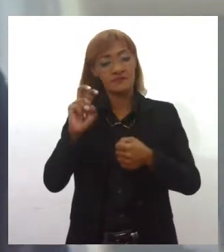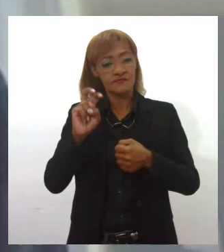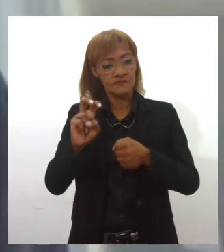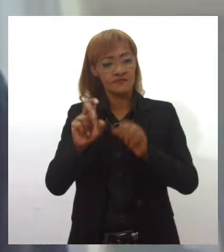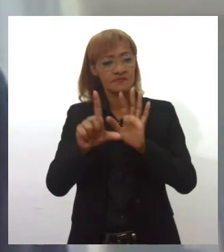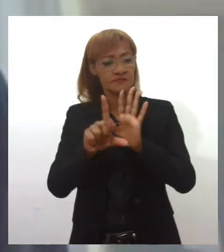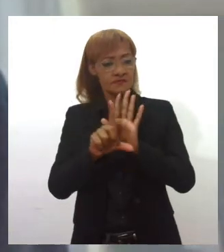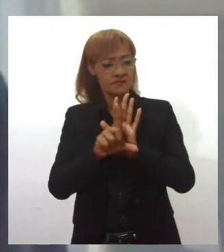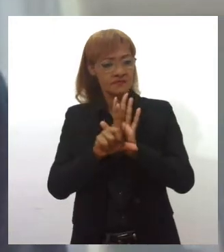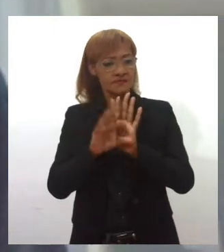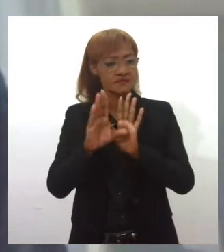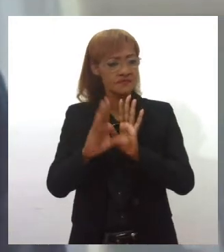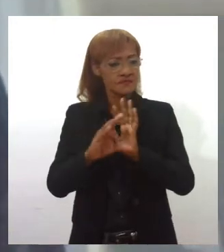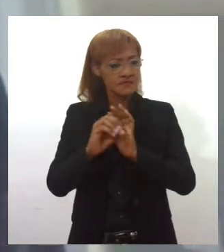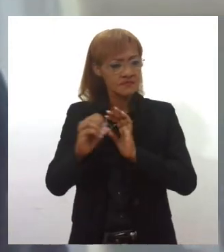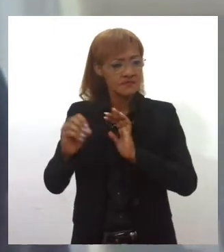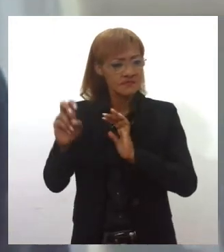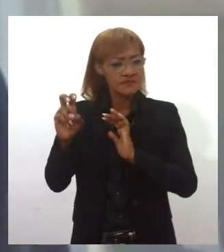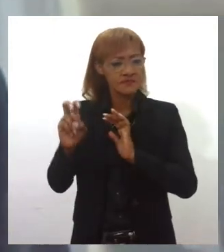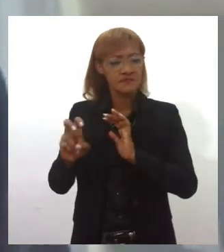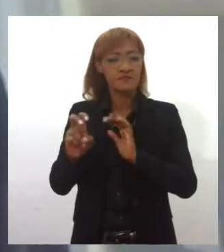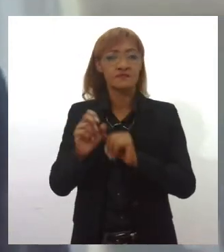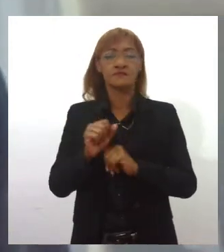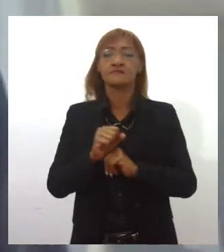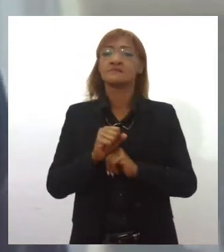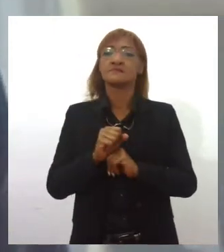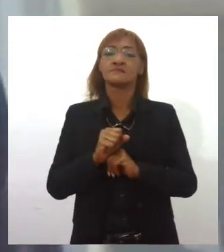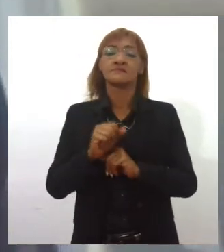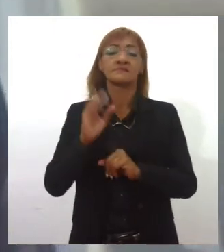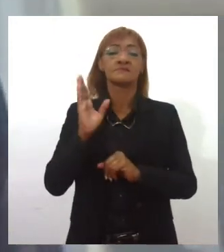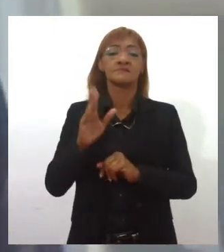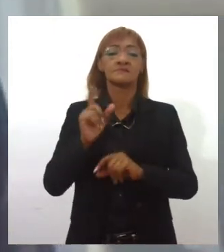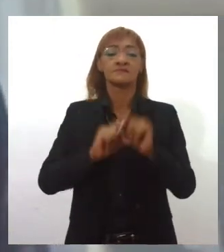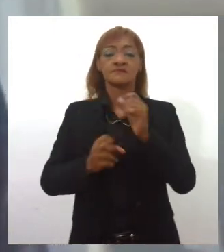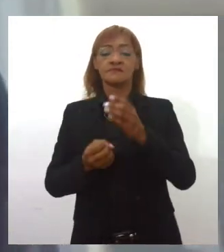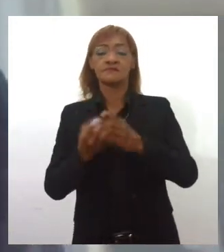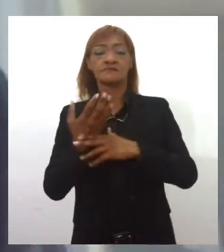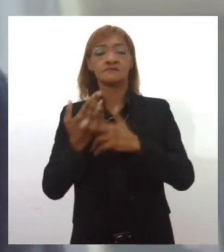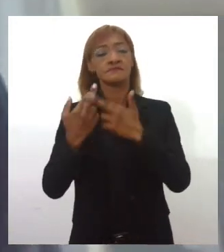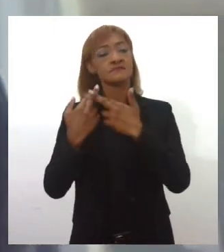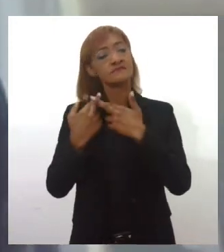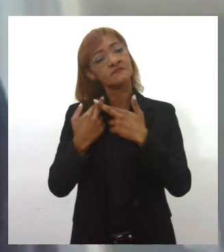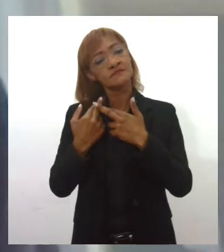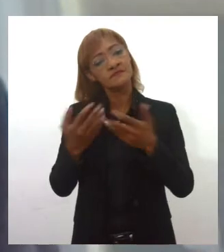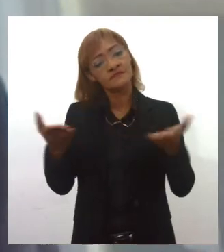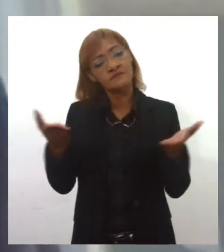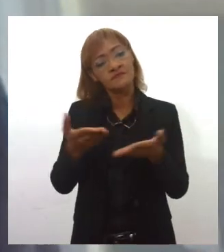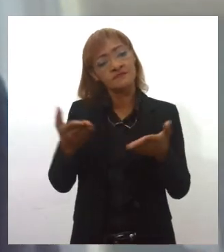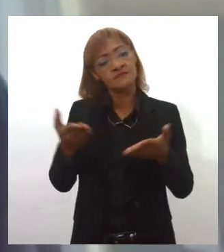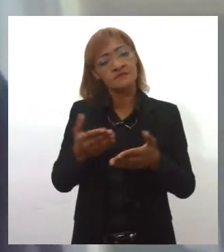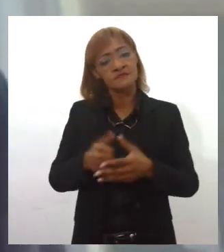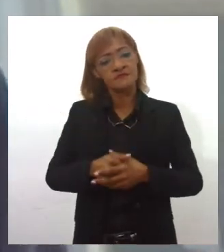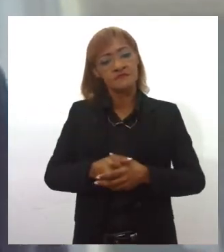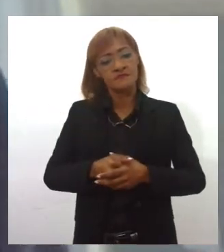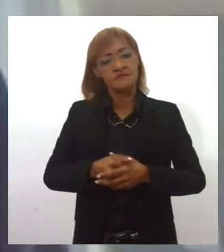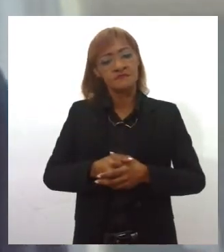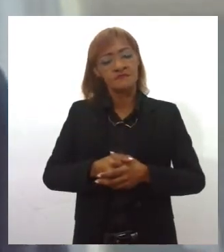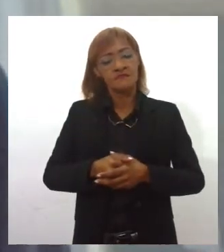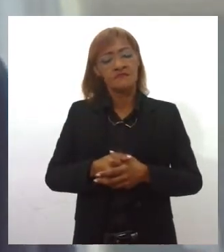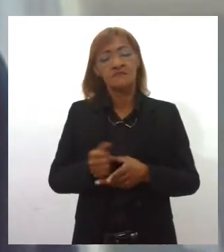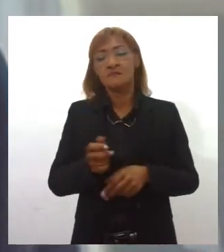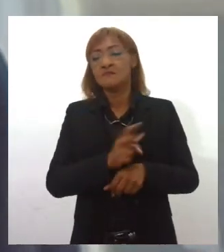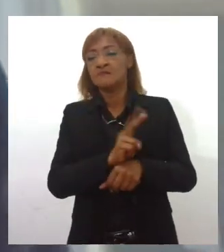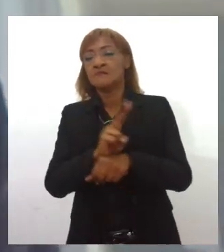3005-2014, que o criou e que traz a nossa competência de monitorar